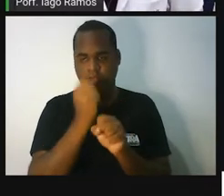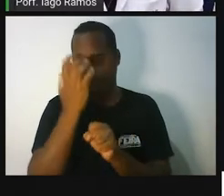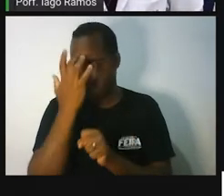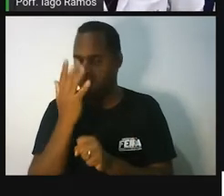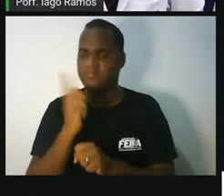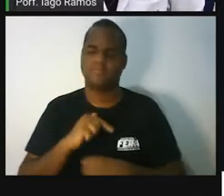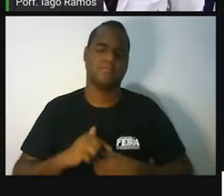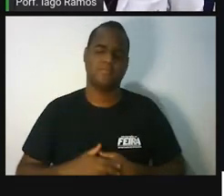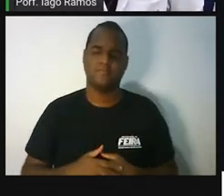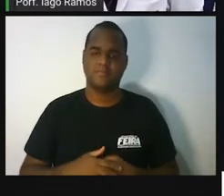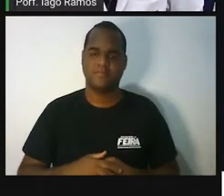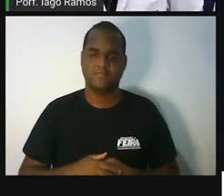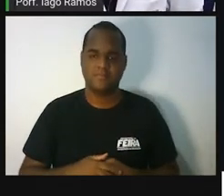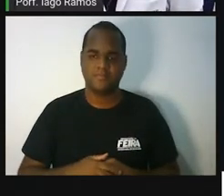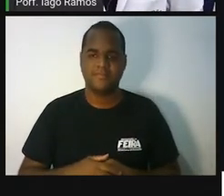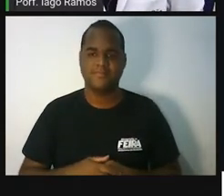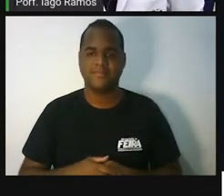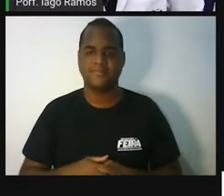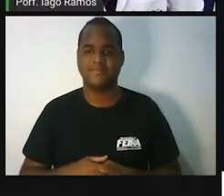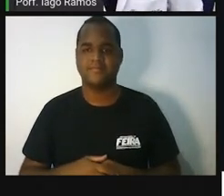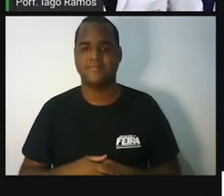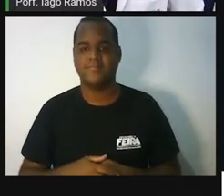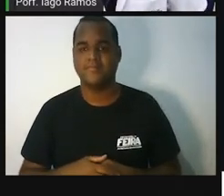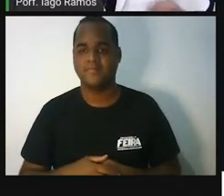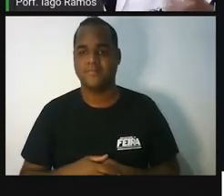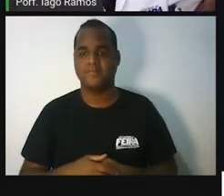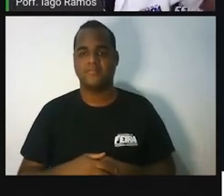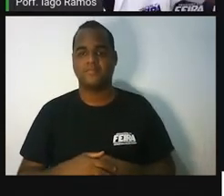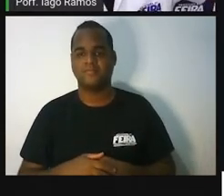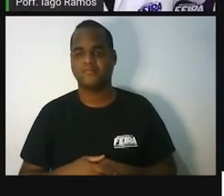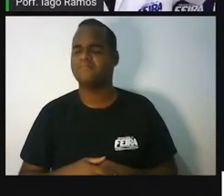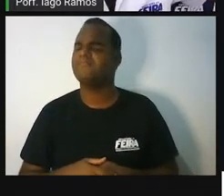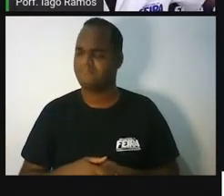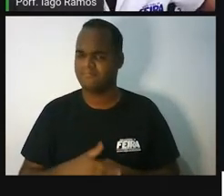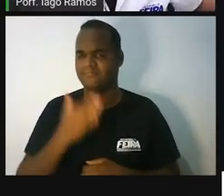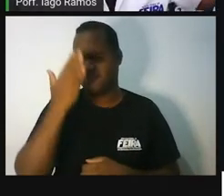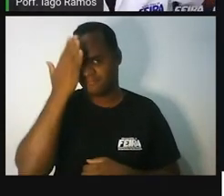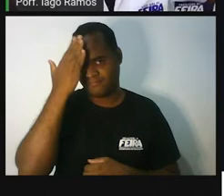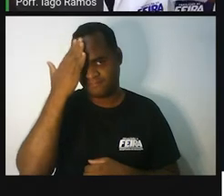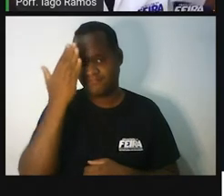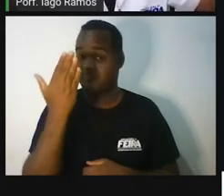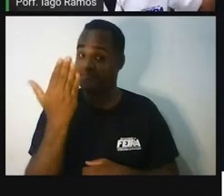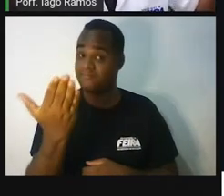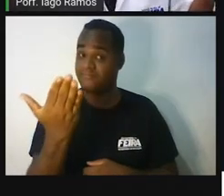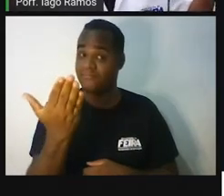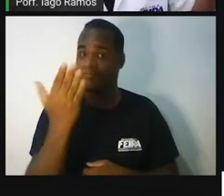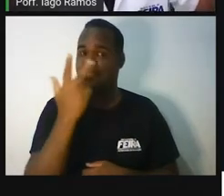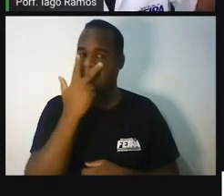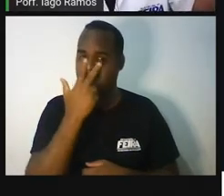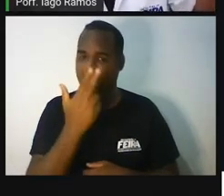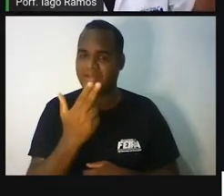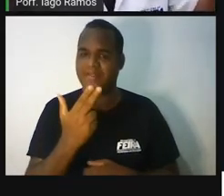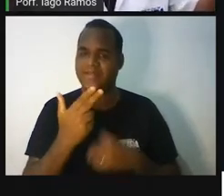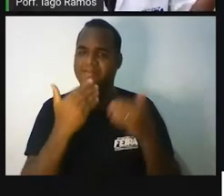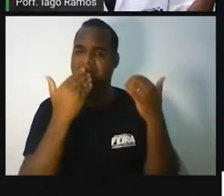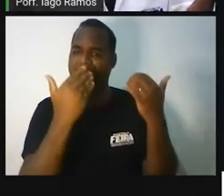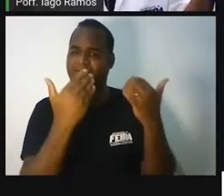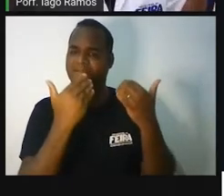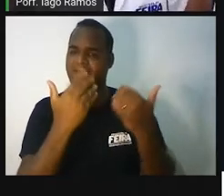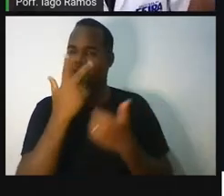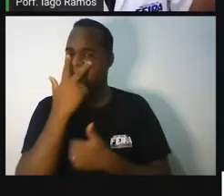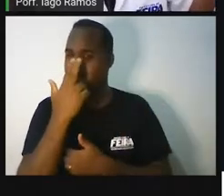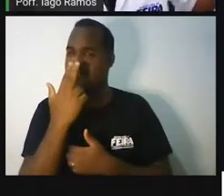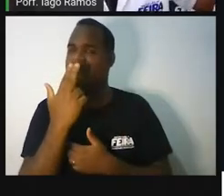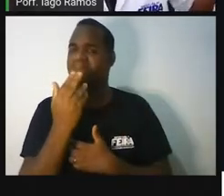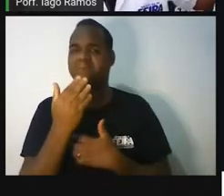cálculos, certo? Então, vamos lá. Eu sei que parece um papo meio,